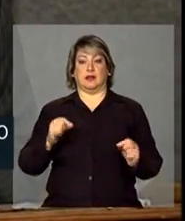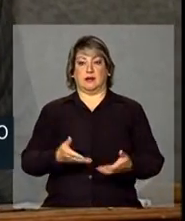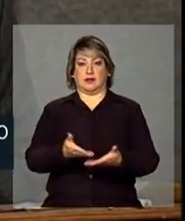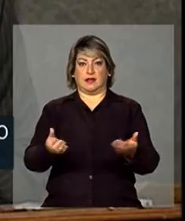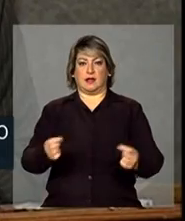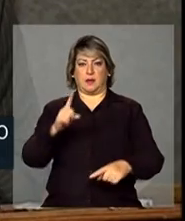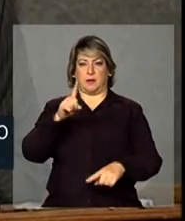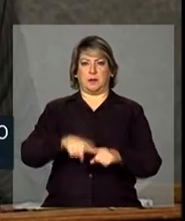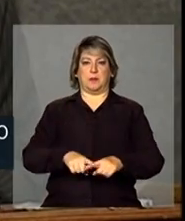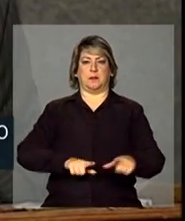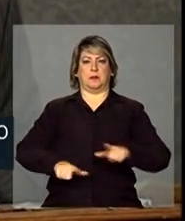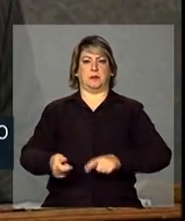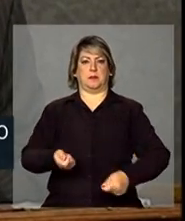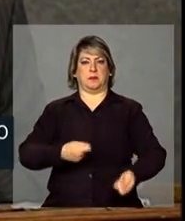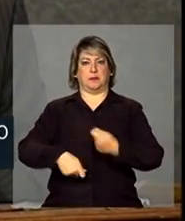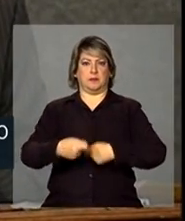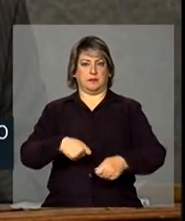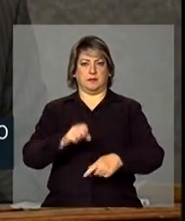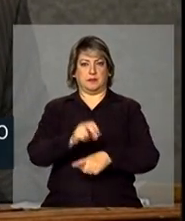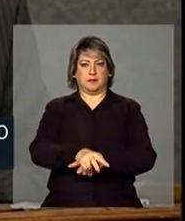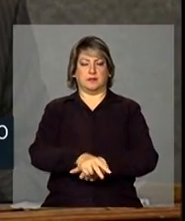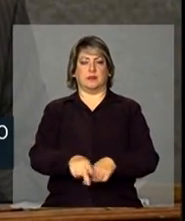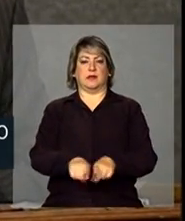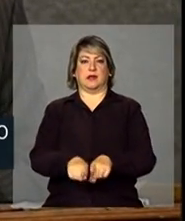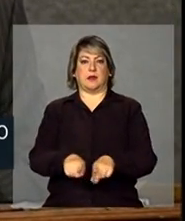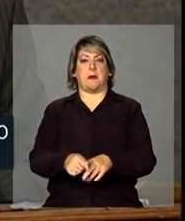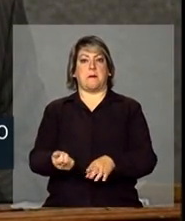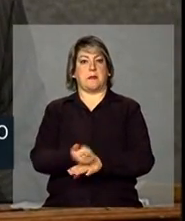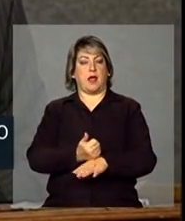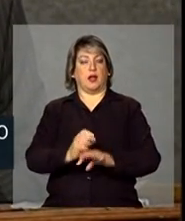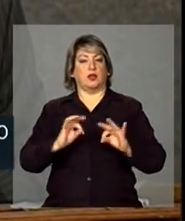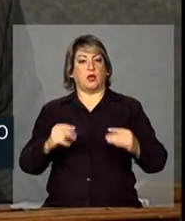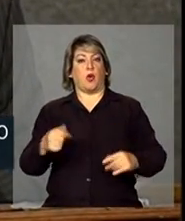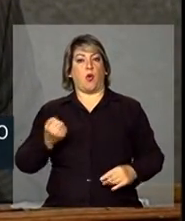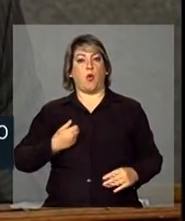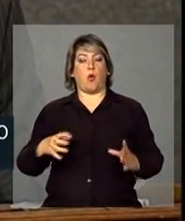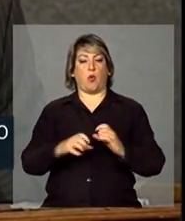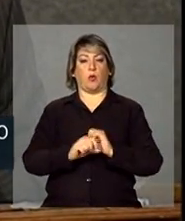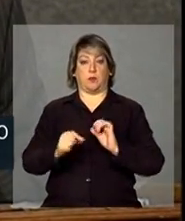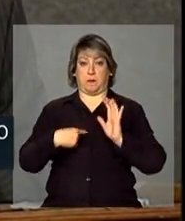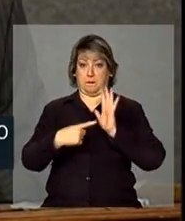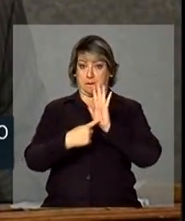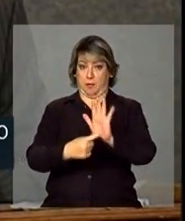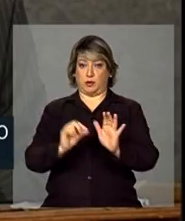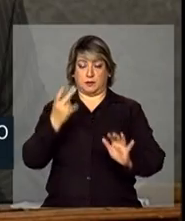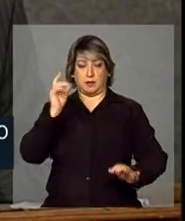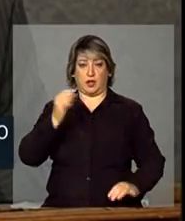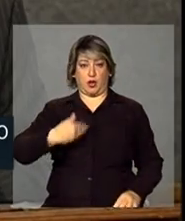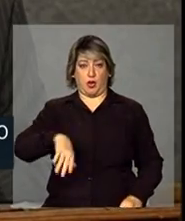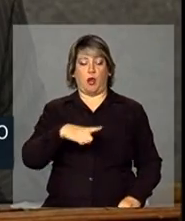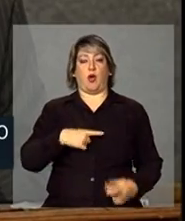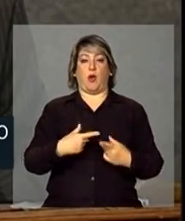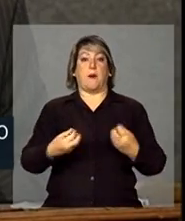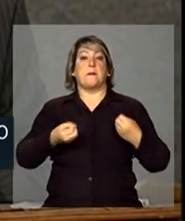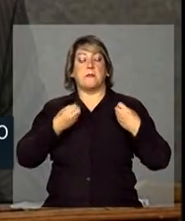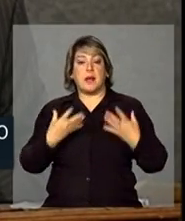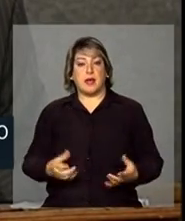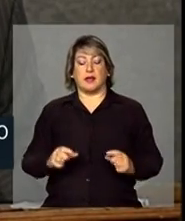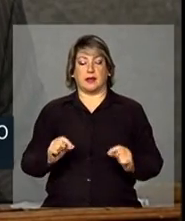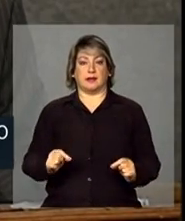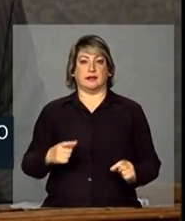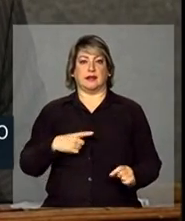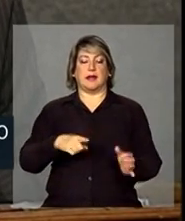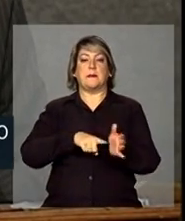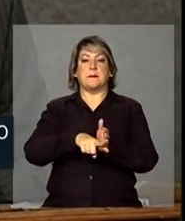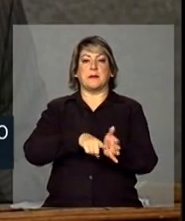com essas melhorias todas, um outro número que aponta para a gente como as coisas estão indo bem, que saiu da pesquisa